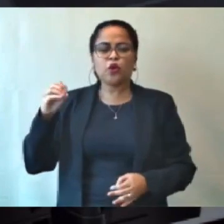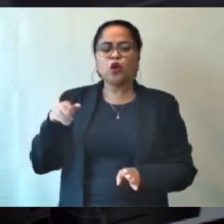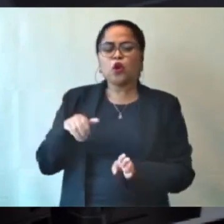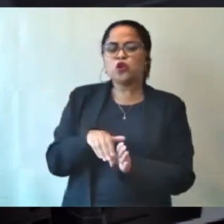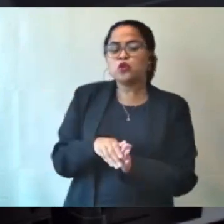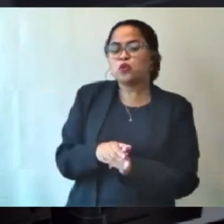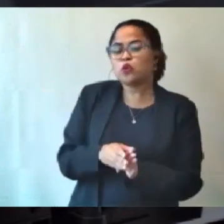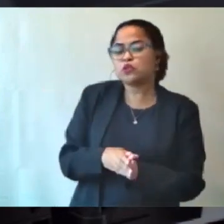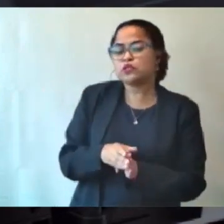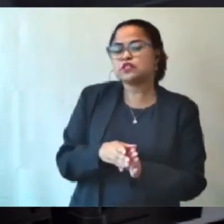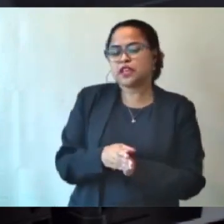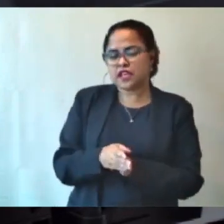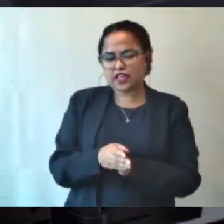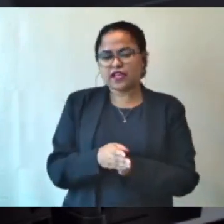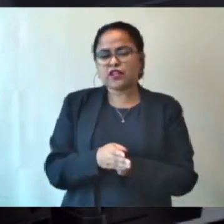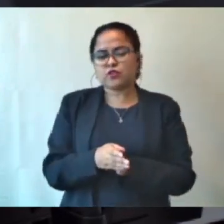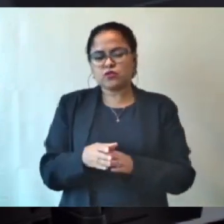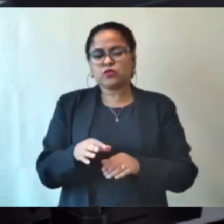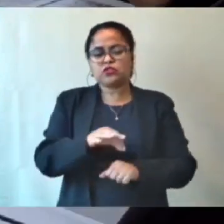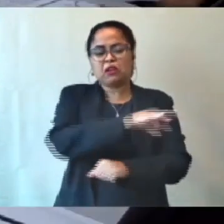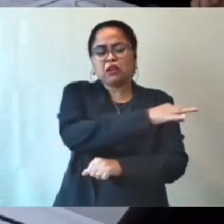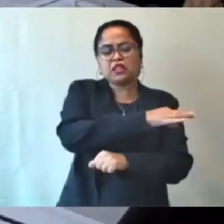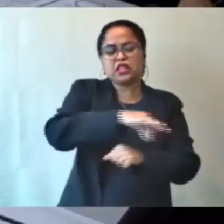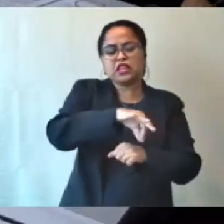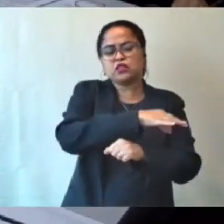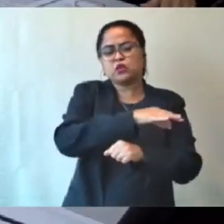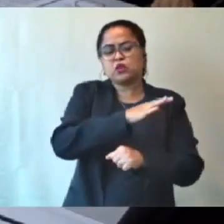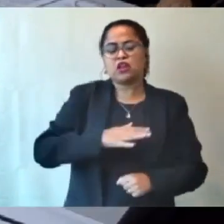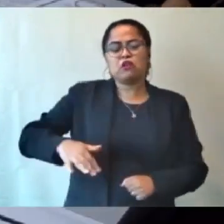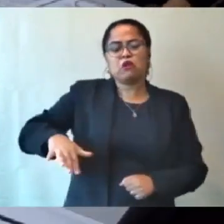de Minas Gerais. Em discussão?